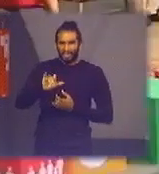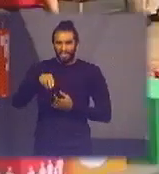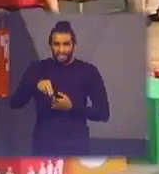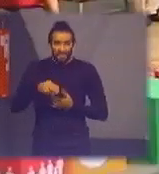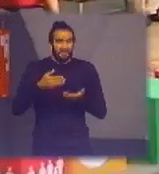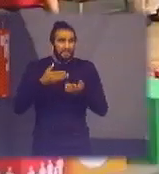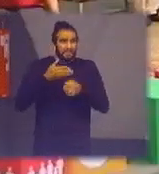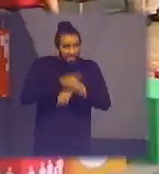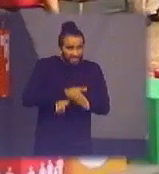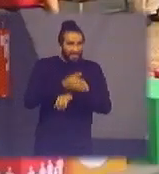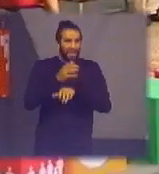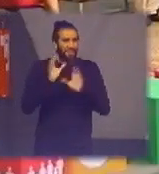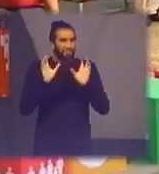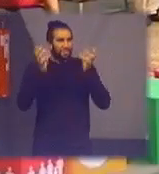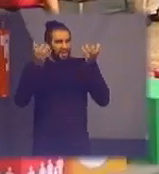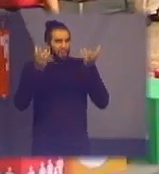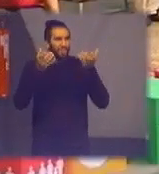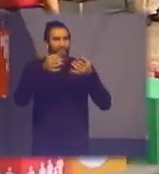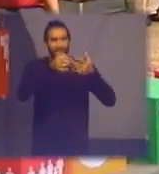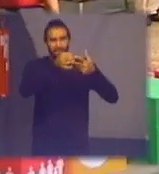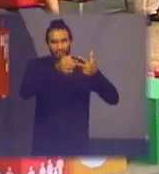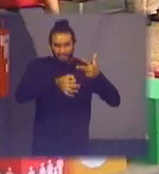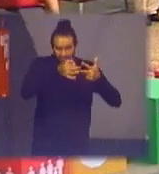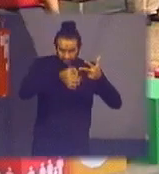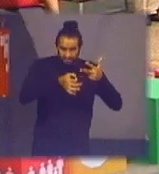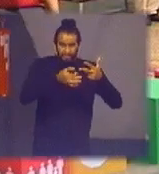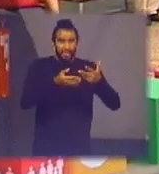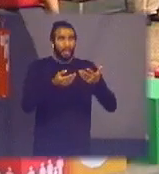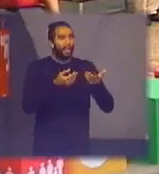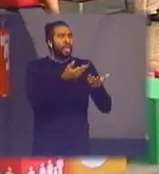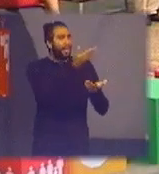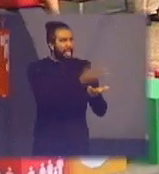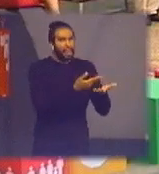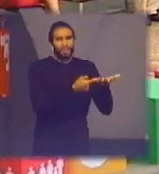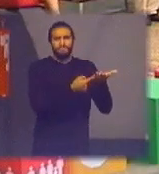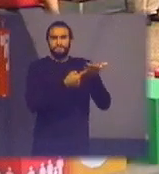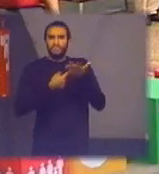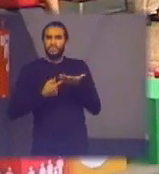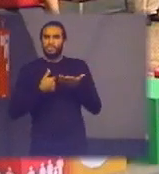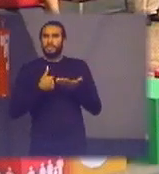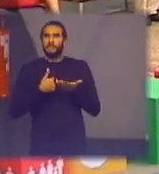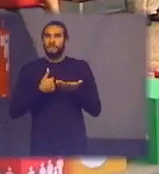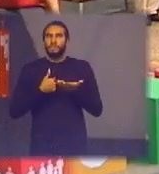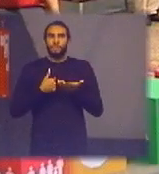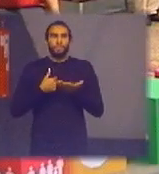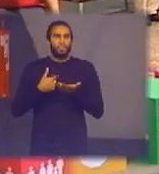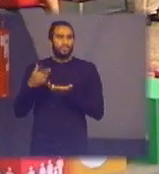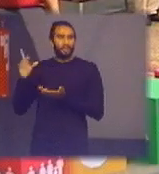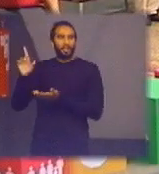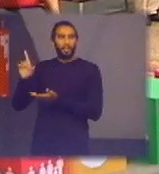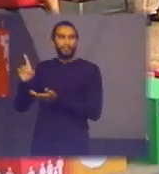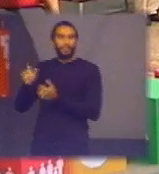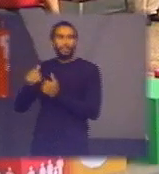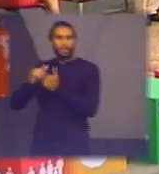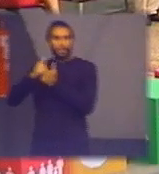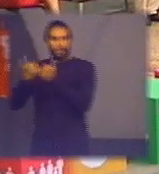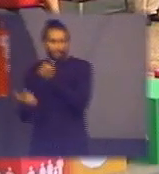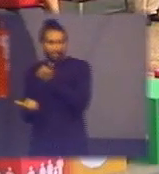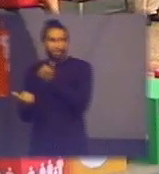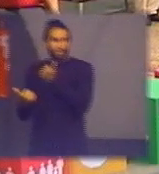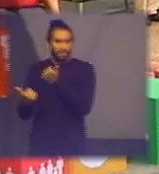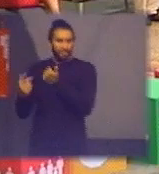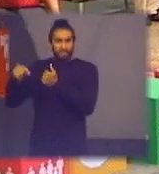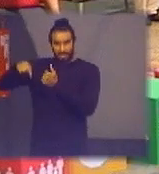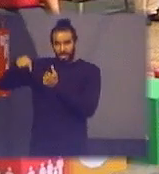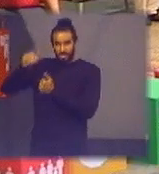evento aqui do Poder Judiciário quando a Ketlin me convidou eu ainda estava como diretora adjunto do SLU que é o Serviço de Limpeza Urbana